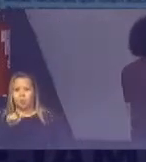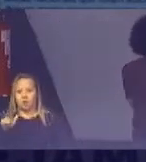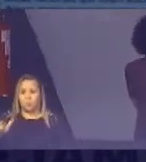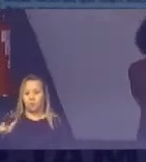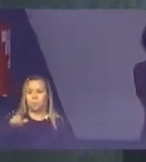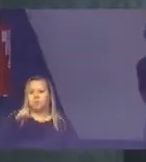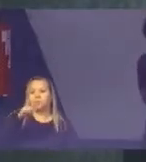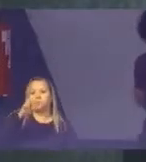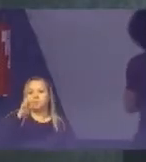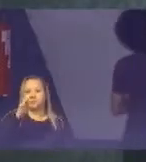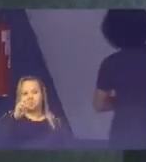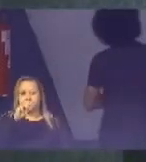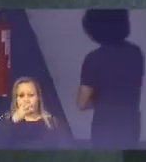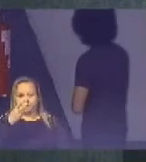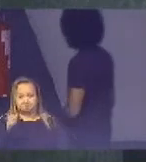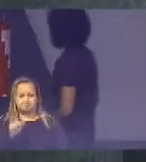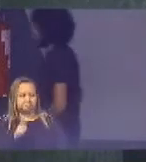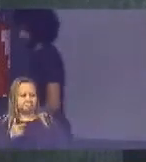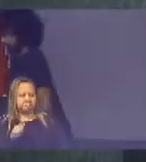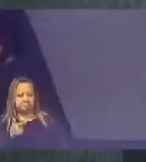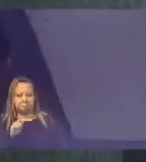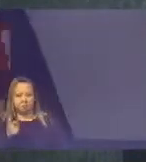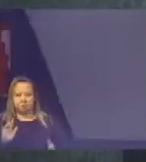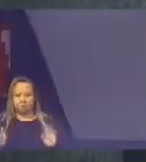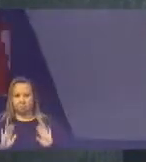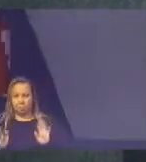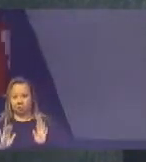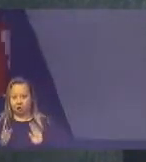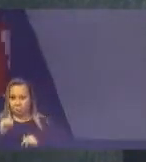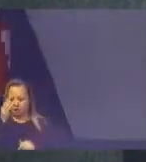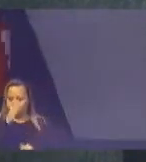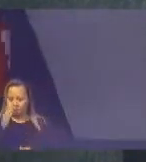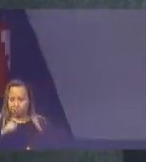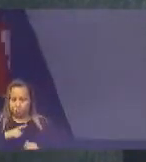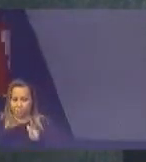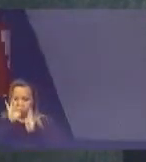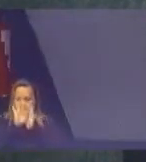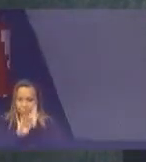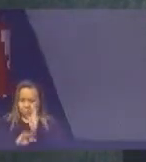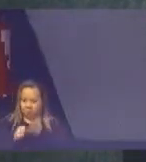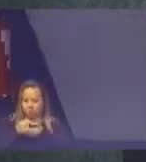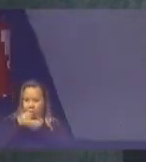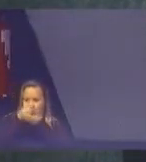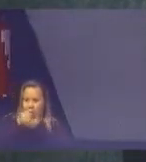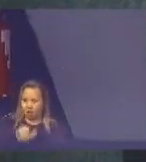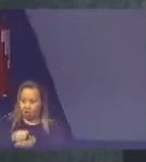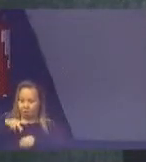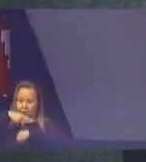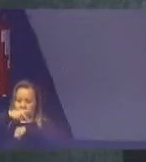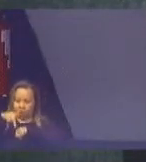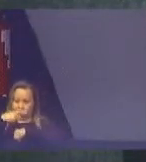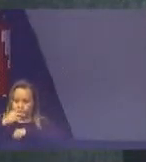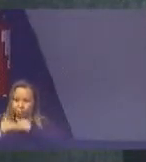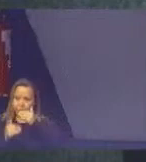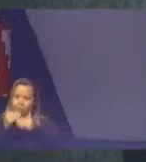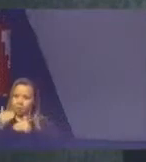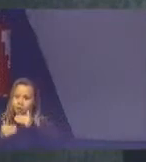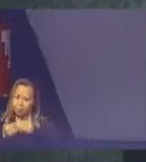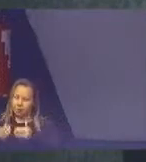a ver Com o Brasil Porque no seu próprio texto Está escrito Que é apoio De países desenvolvidos A países